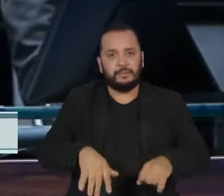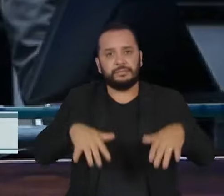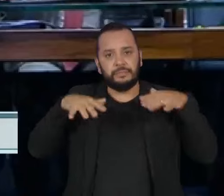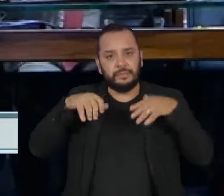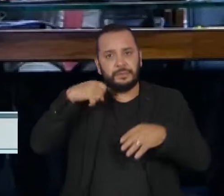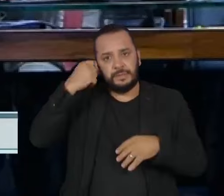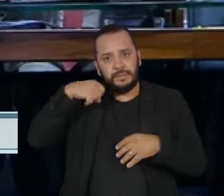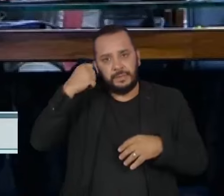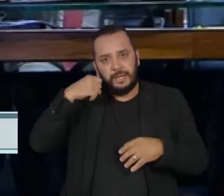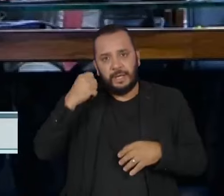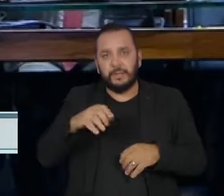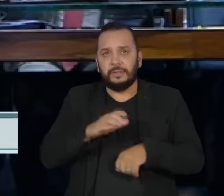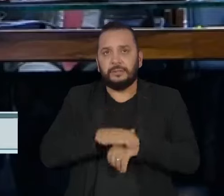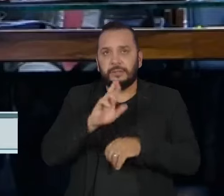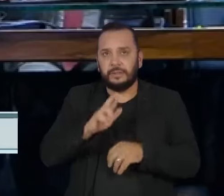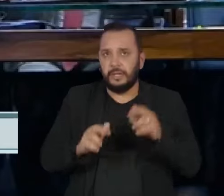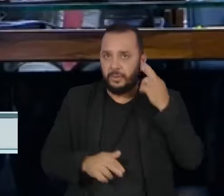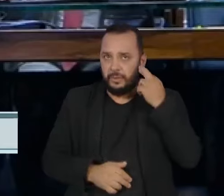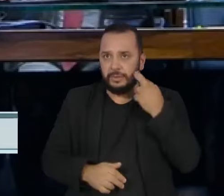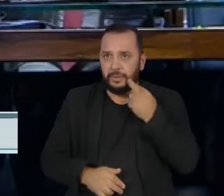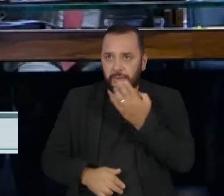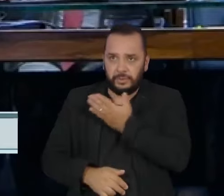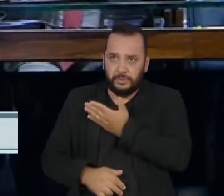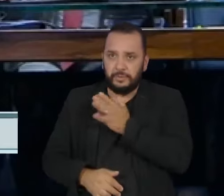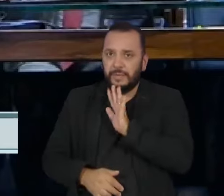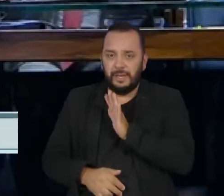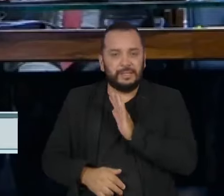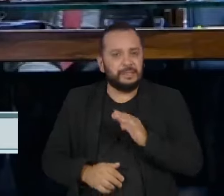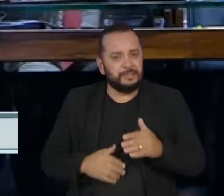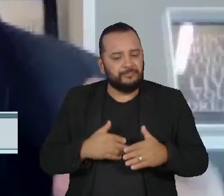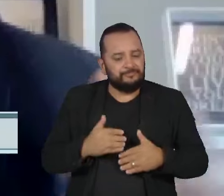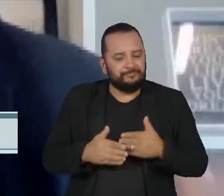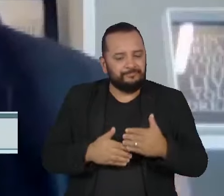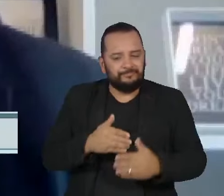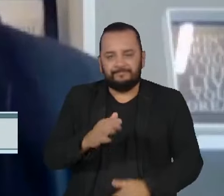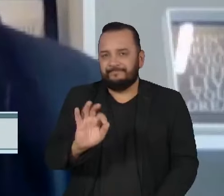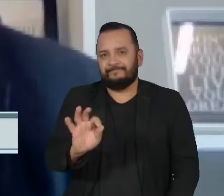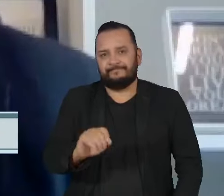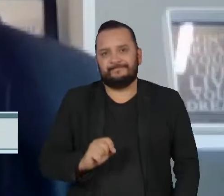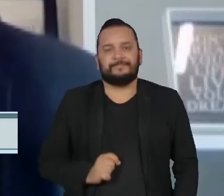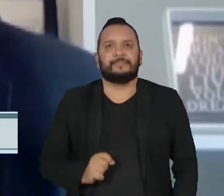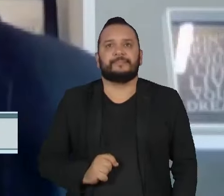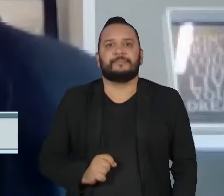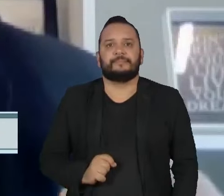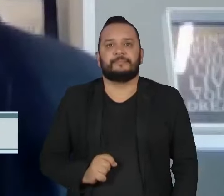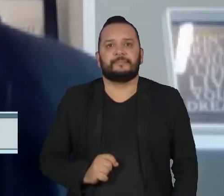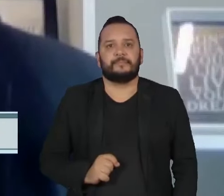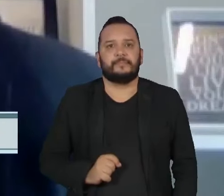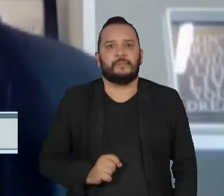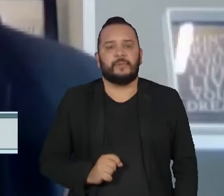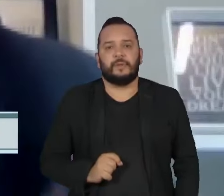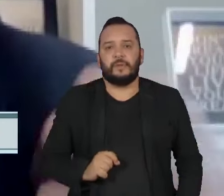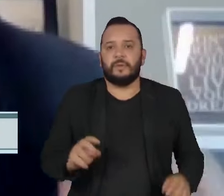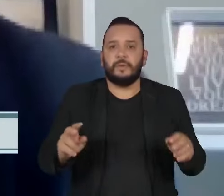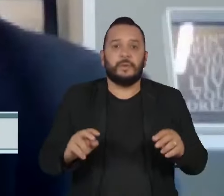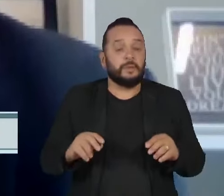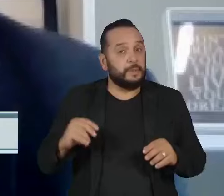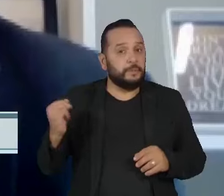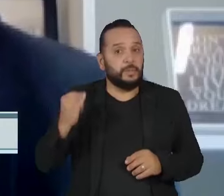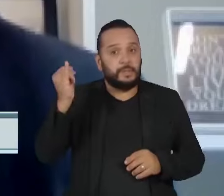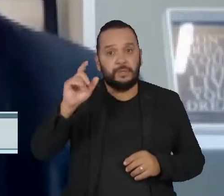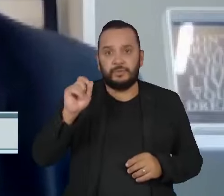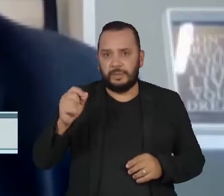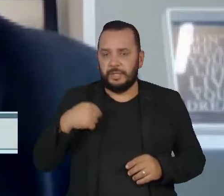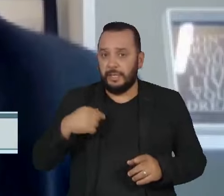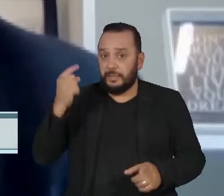presidente da casa, Rodrigo Pacheco, mas avança a passos lentos. Eu acho que a grande questão é a gente identificar o que nós queremos